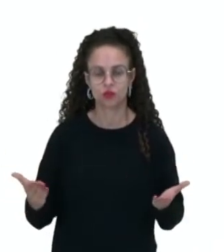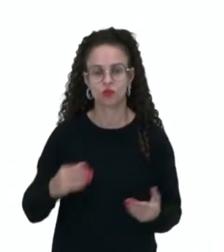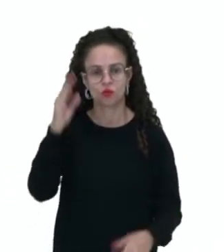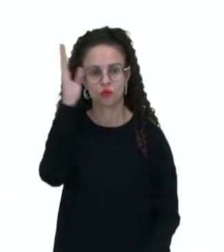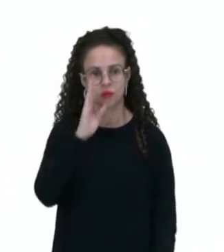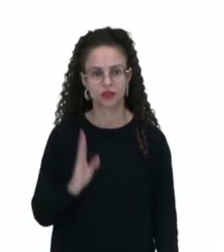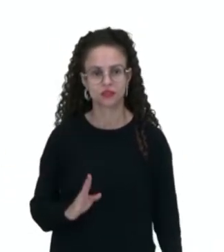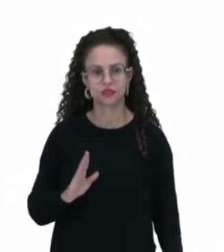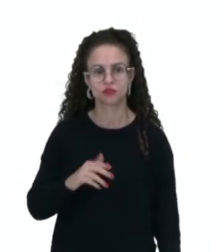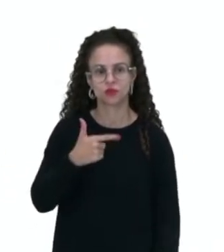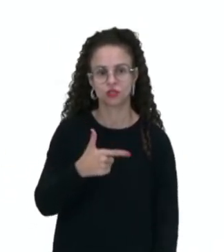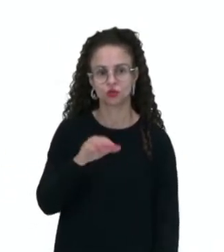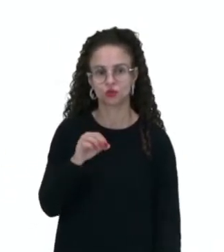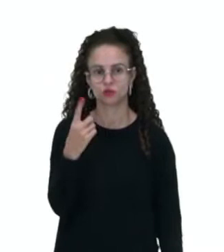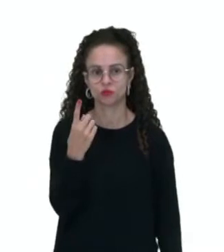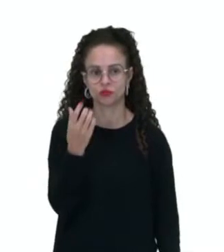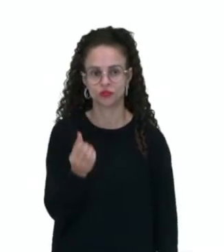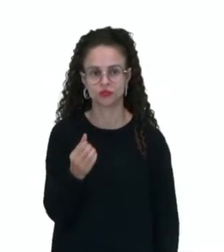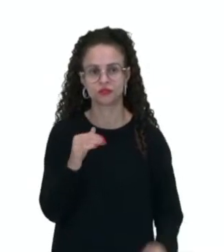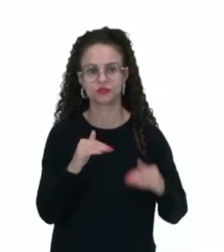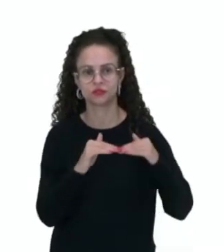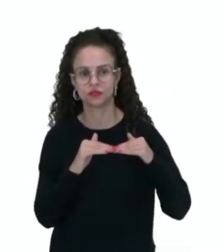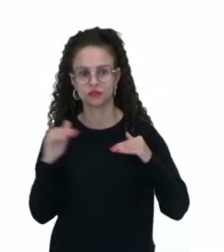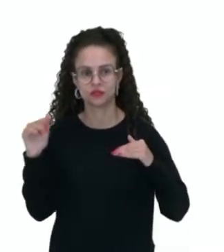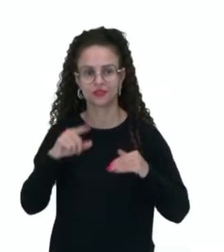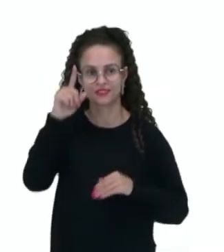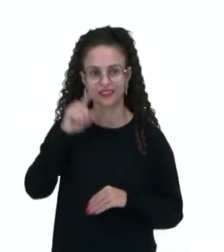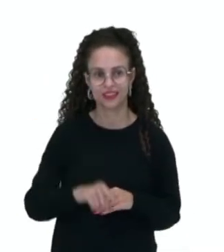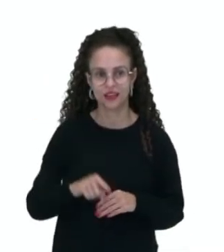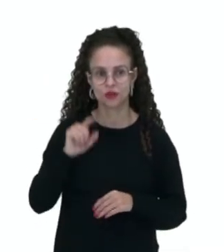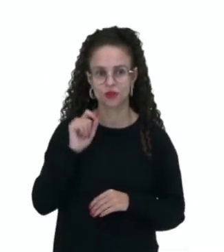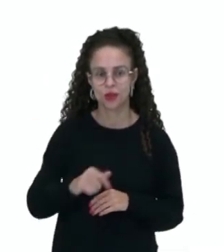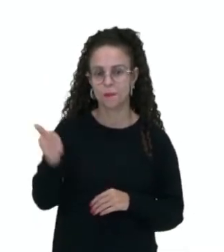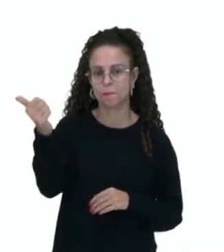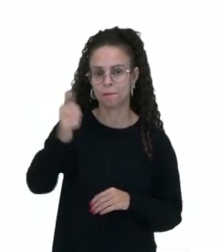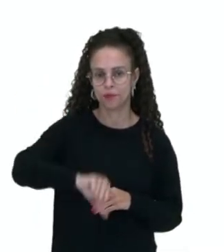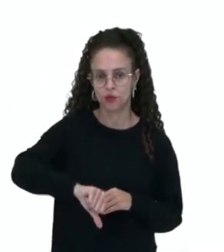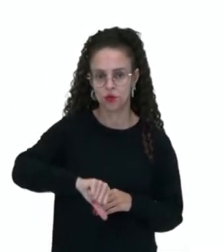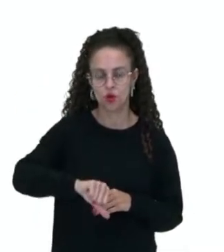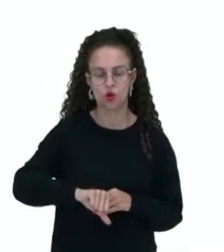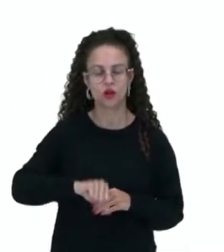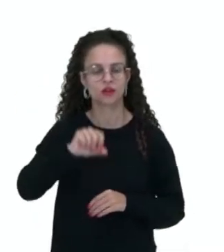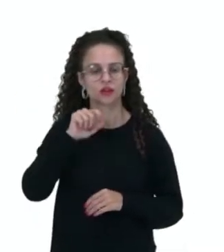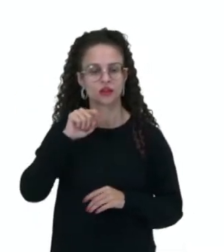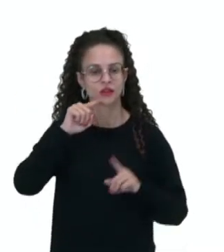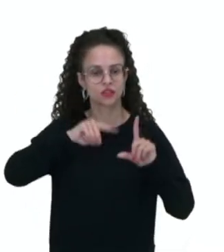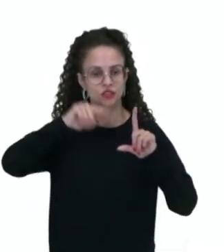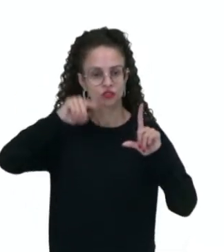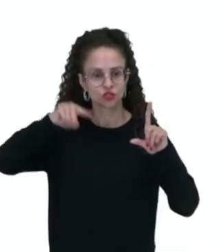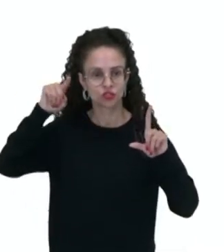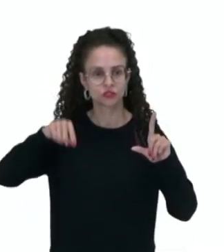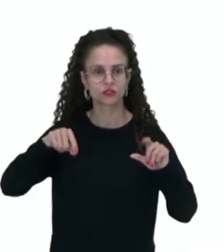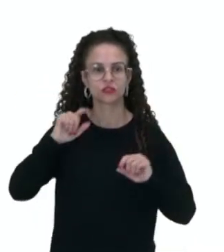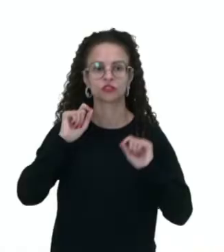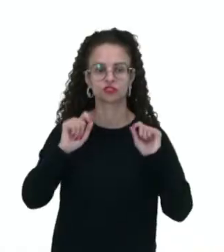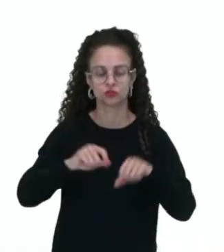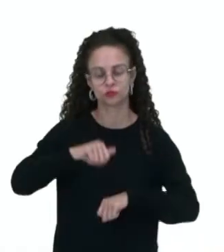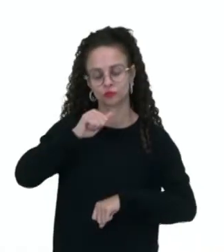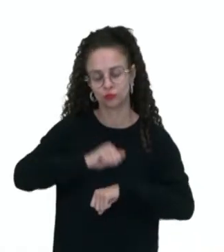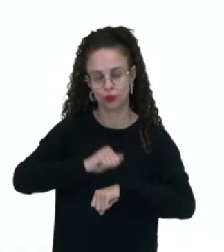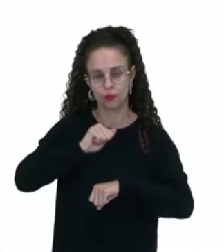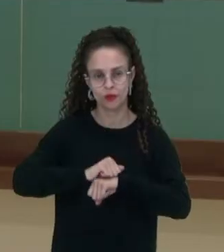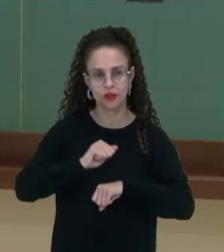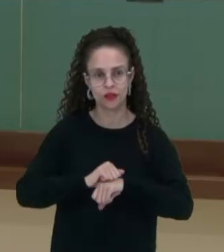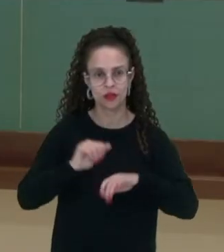2016 aí, figurava um dos países que tinha o pior índice de extrema pobreza.